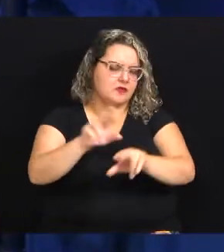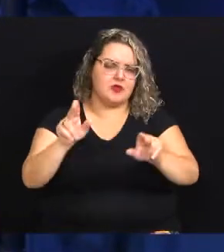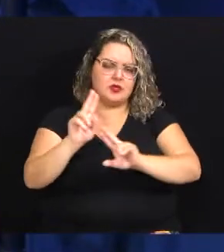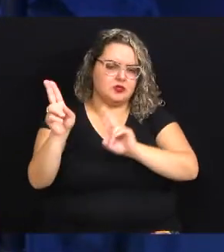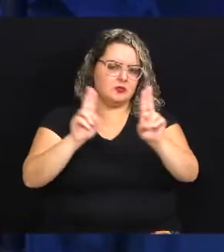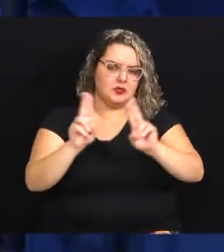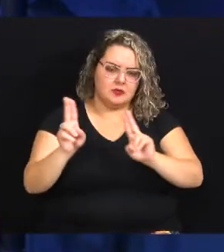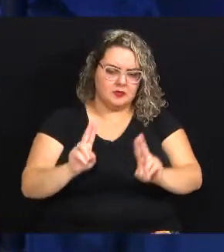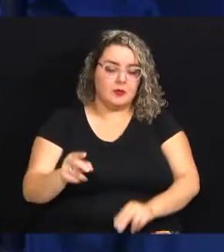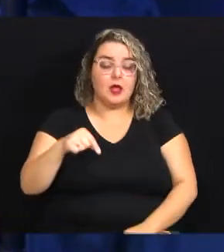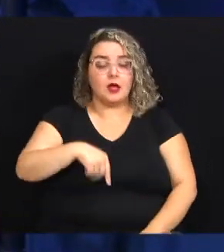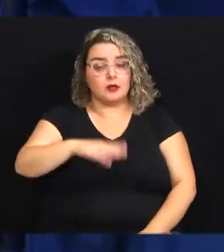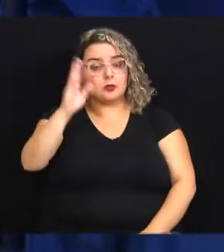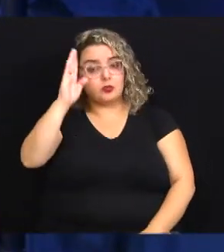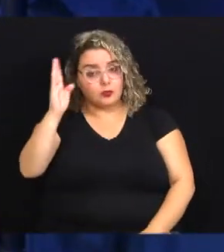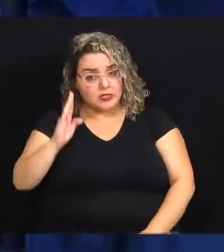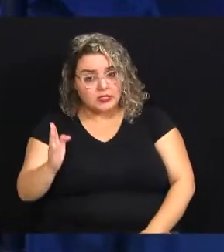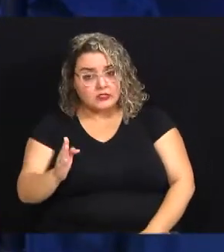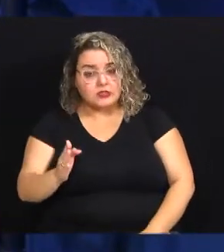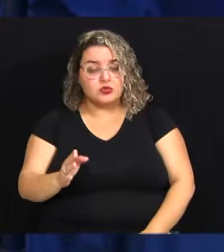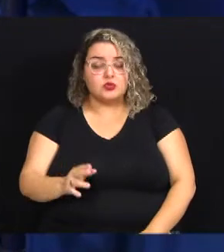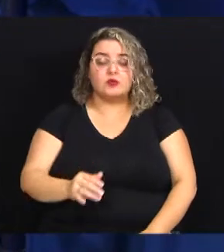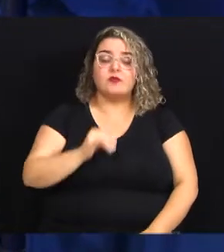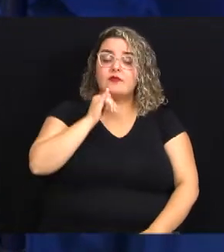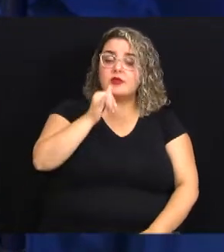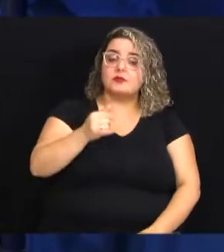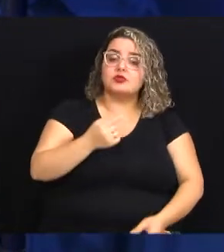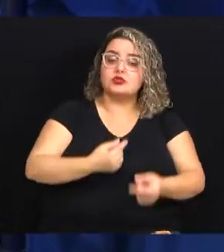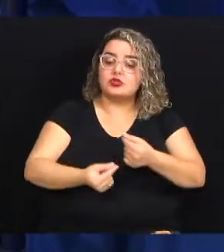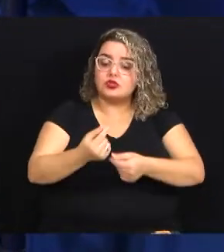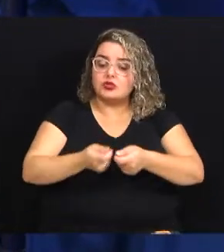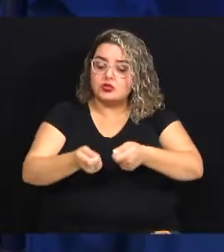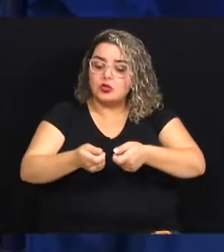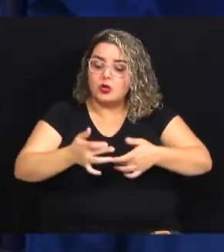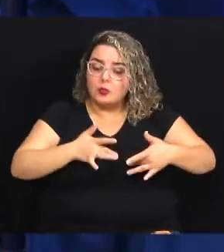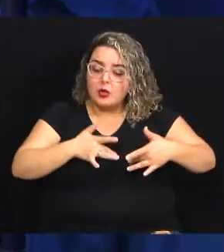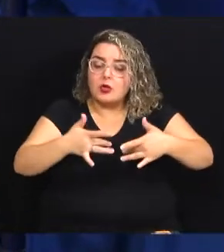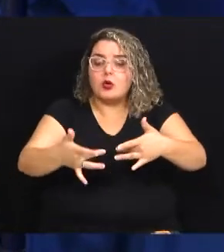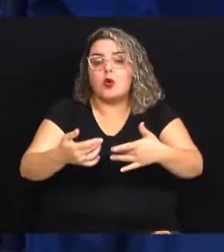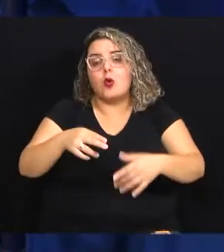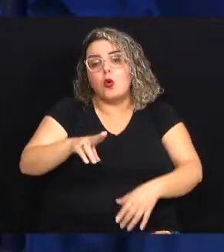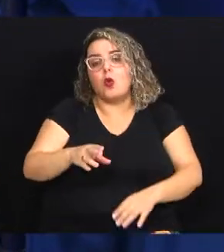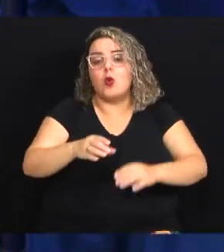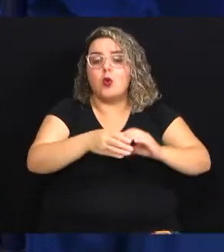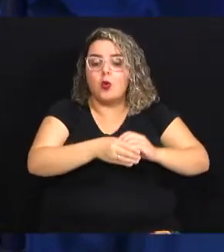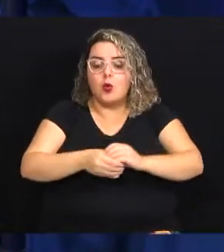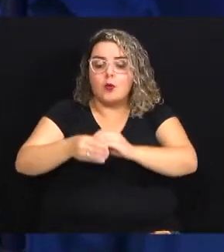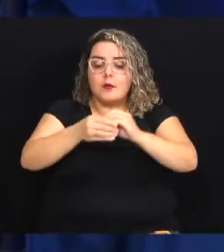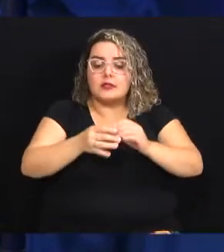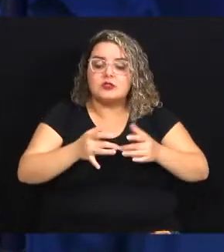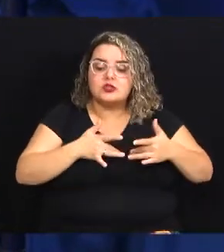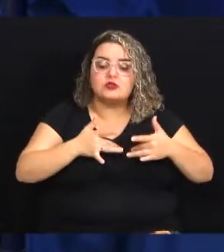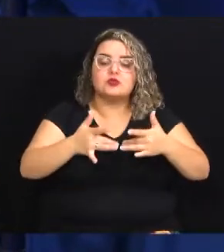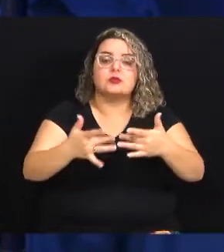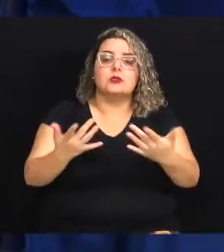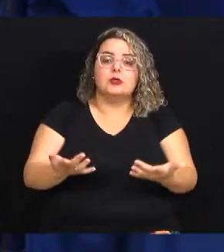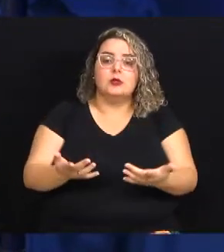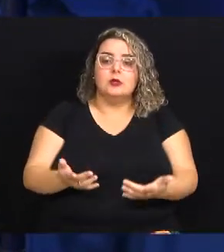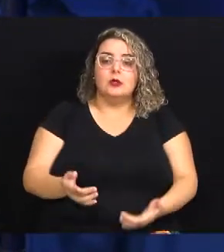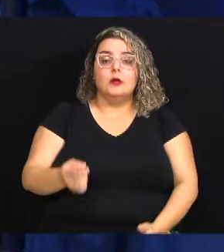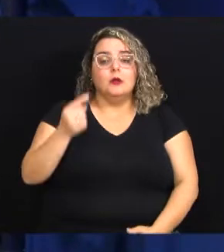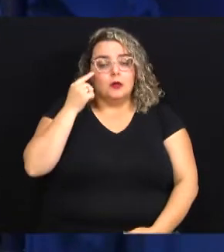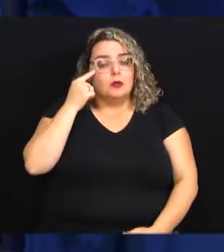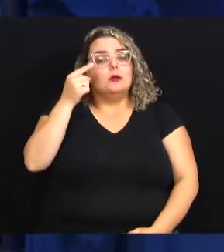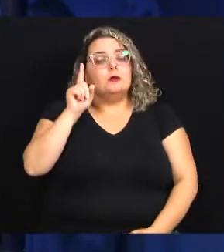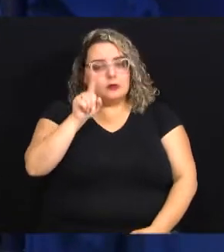vários nomes. Aqui no Brasil, a gente chama de economia solidária ou cooperativismo solidário. Mas sempre a ideia